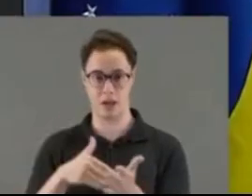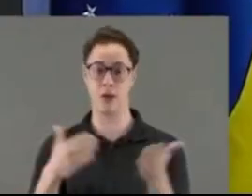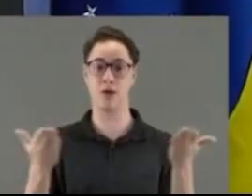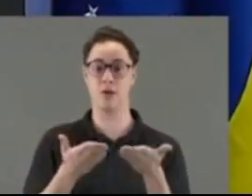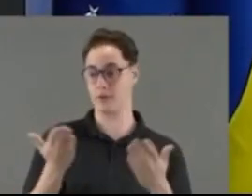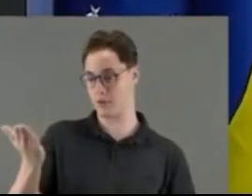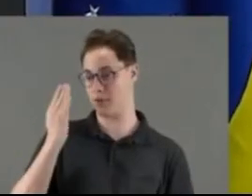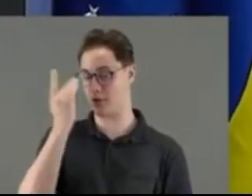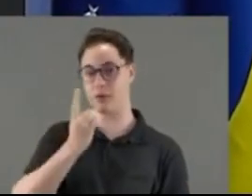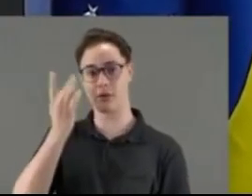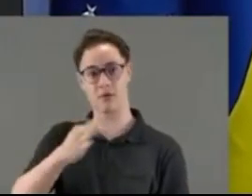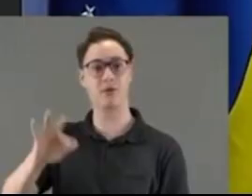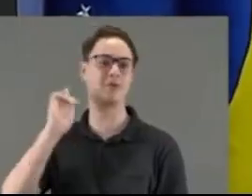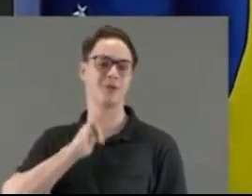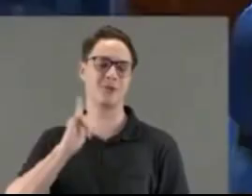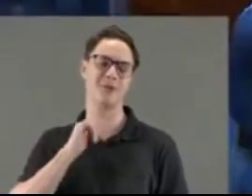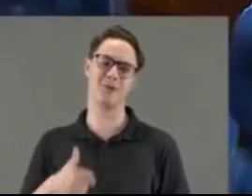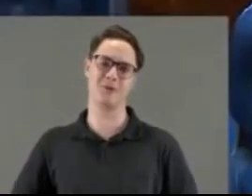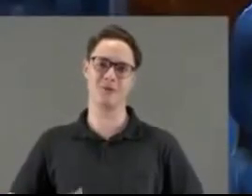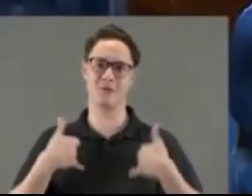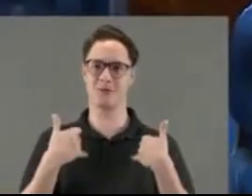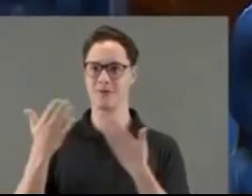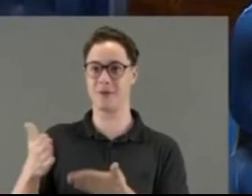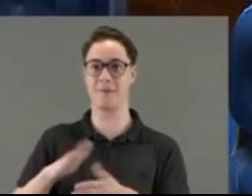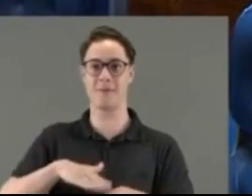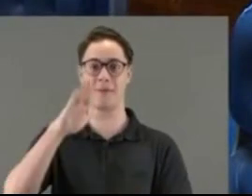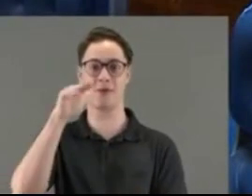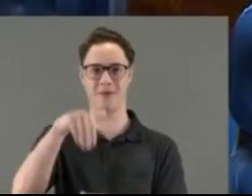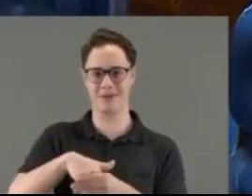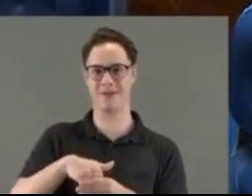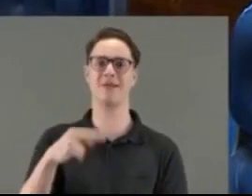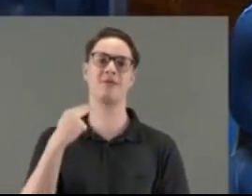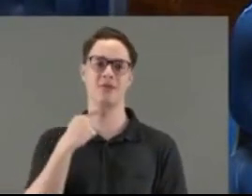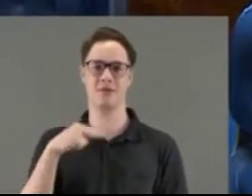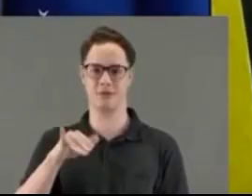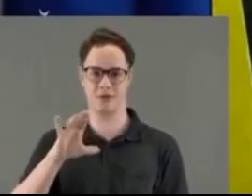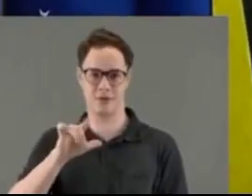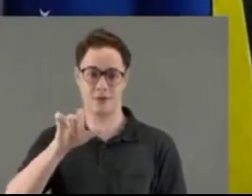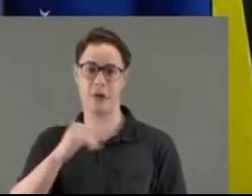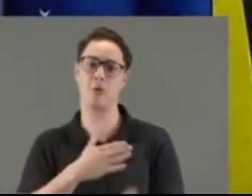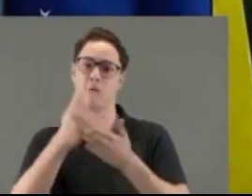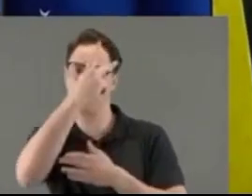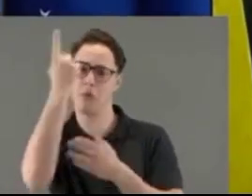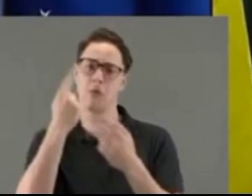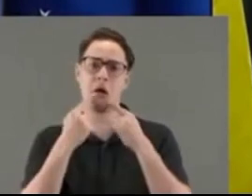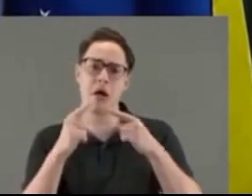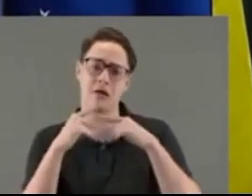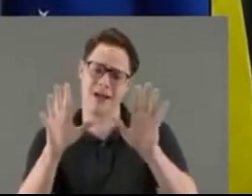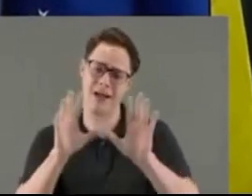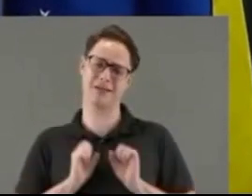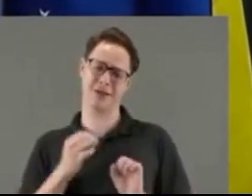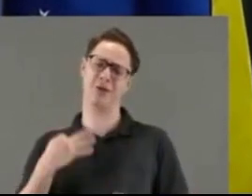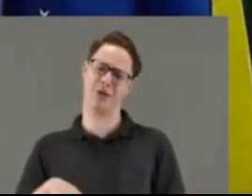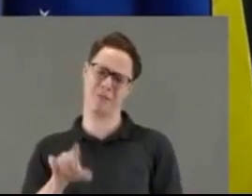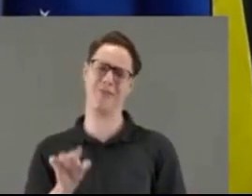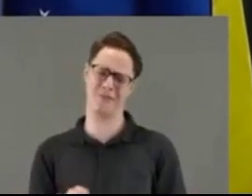nosso deputado federal de Minas Gerais, nosso orgulho de Minas Gerais, o mais votado do Brasil da história, e, gente, alguns que criticam, aceitam, que doem menos. E eu queria